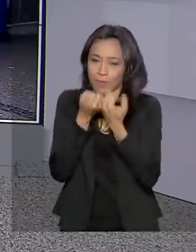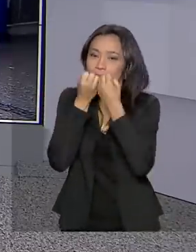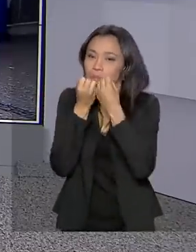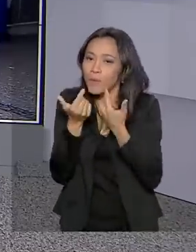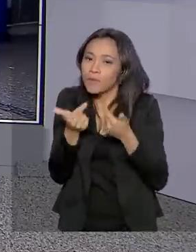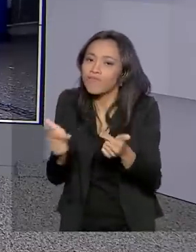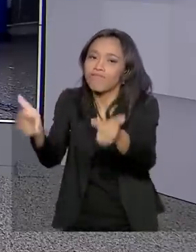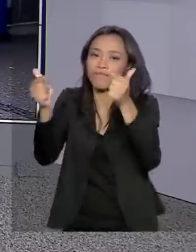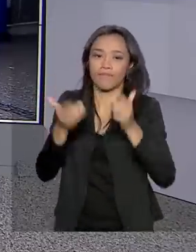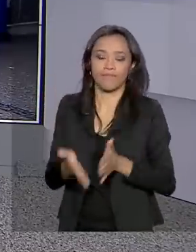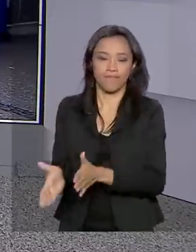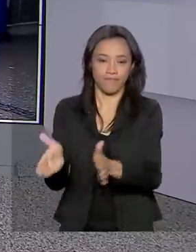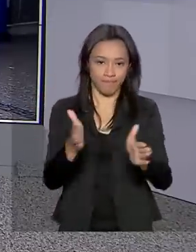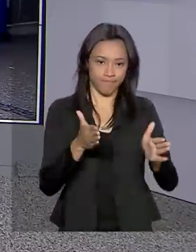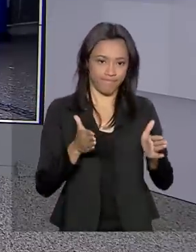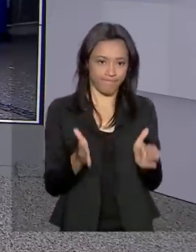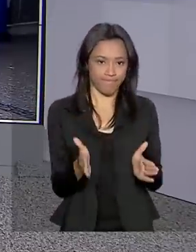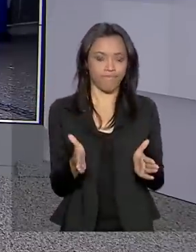trabalho aí.